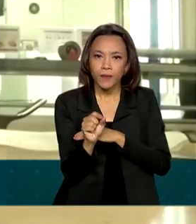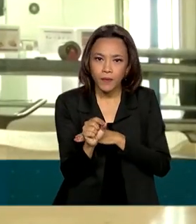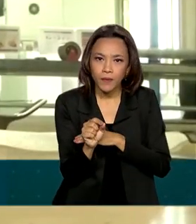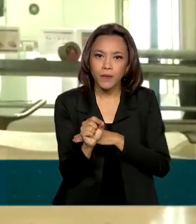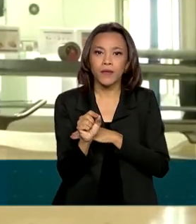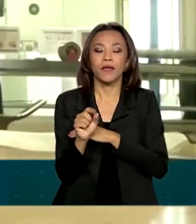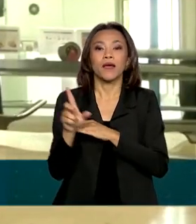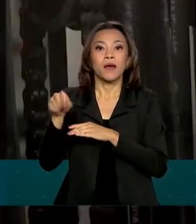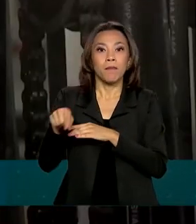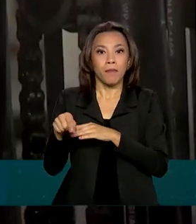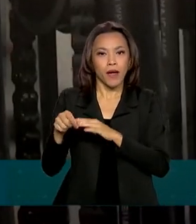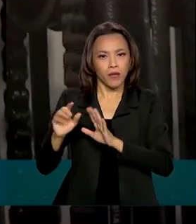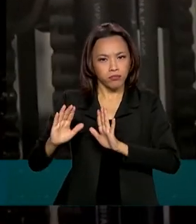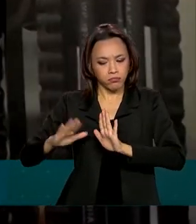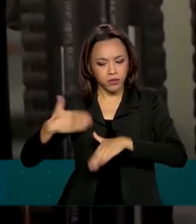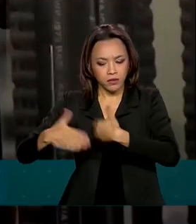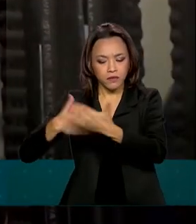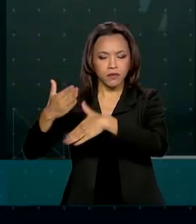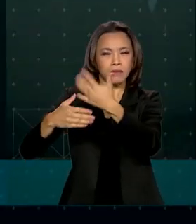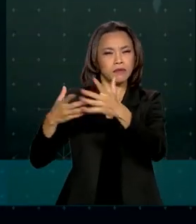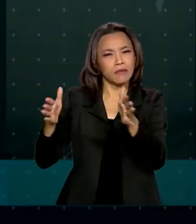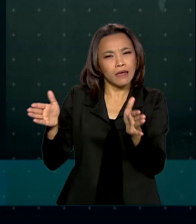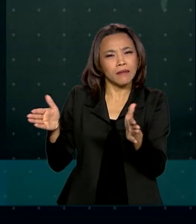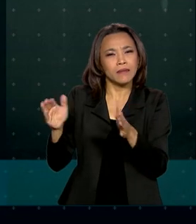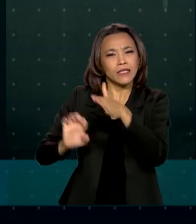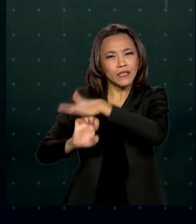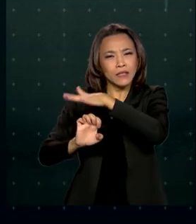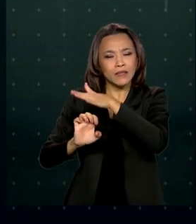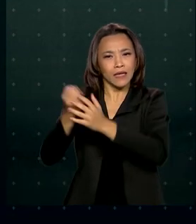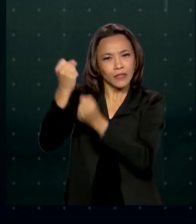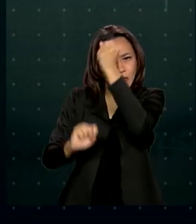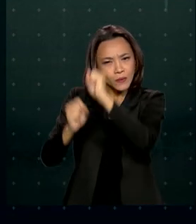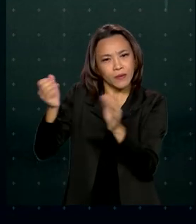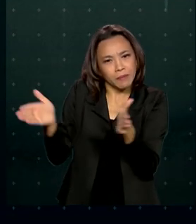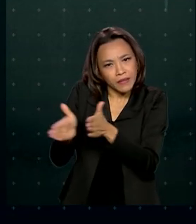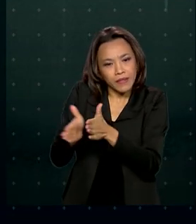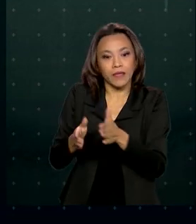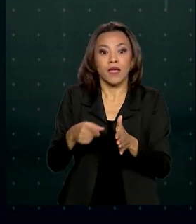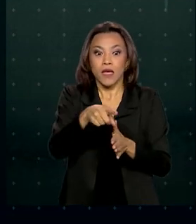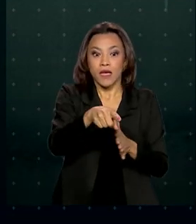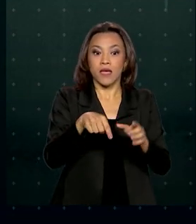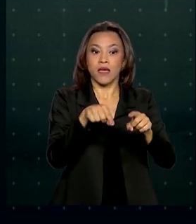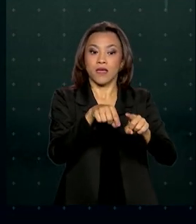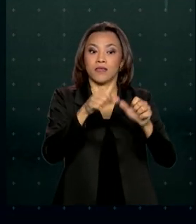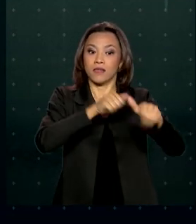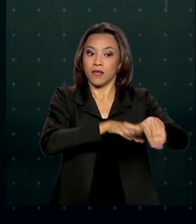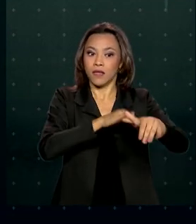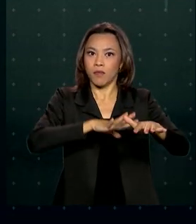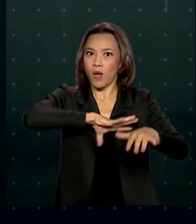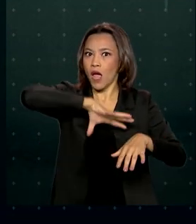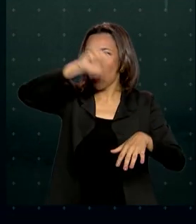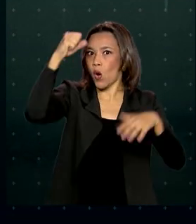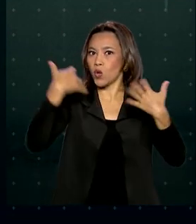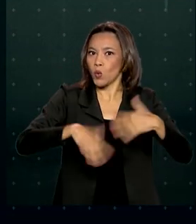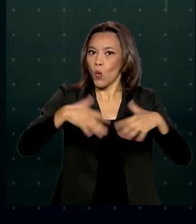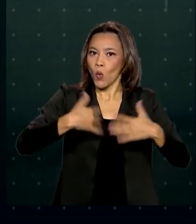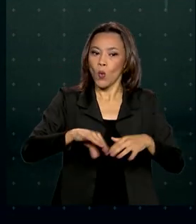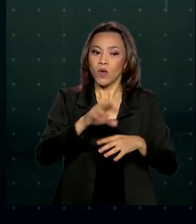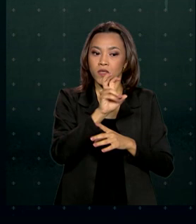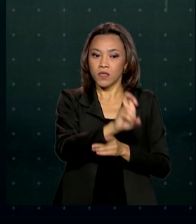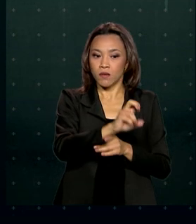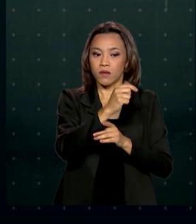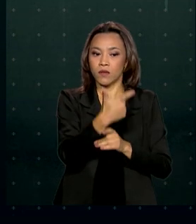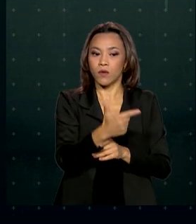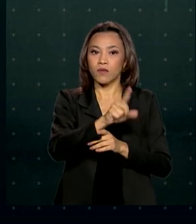desempenho da pequena indústria no país. Em setembro, foi registrado um recorde histórico de 52